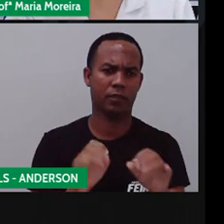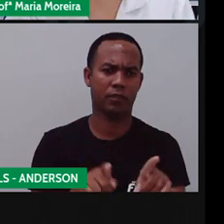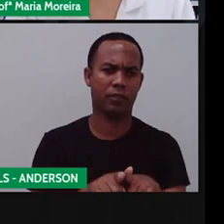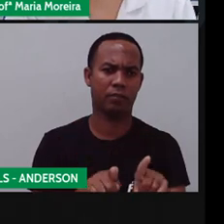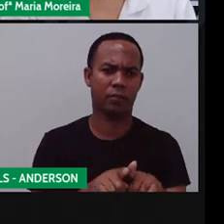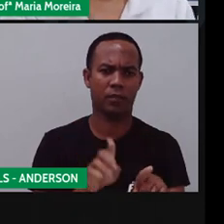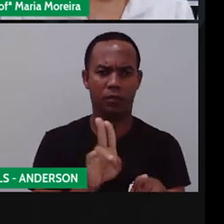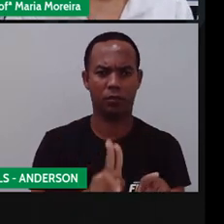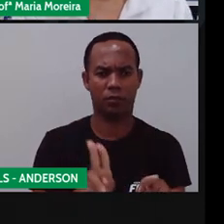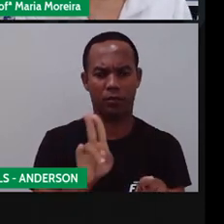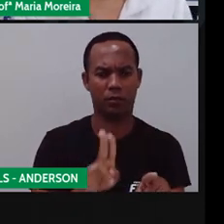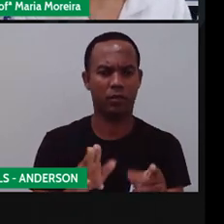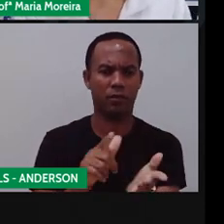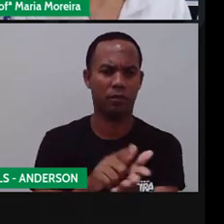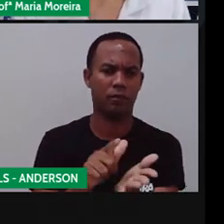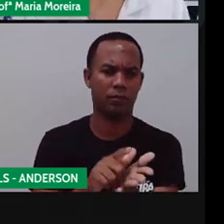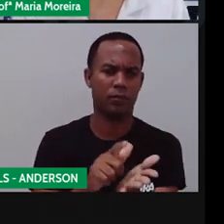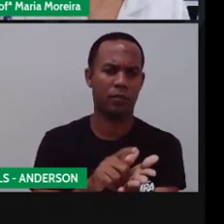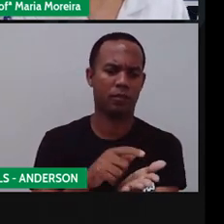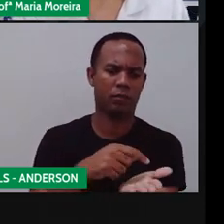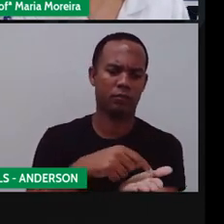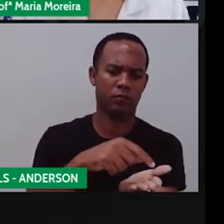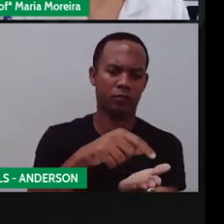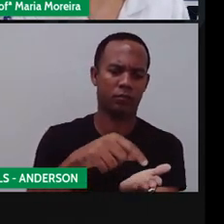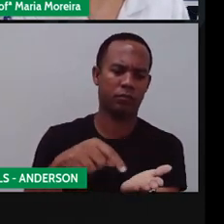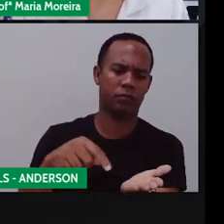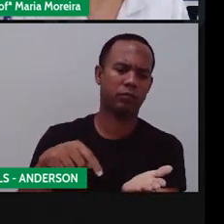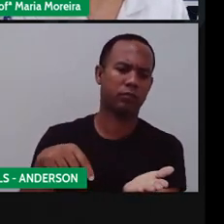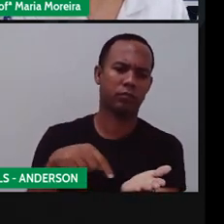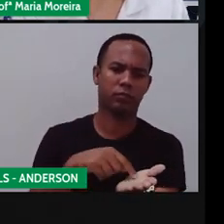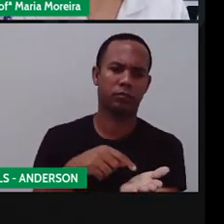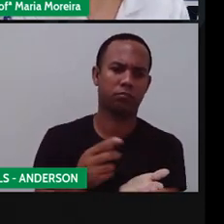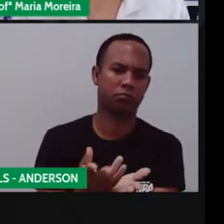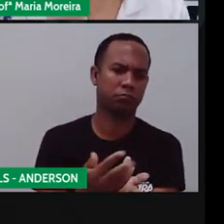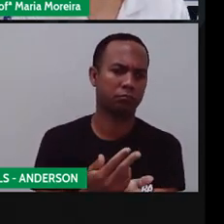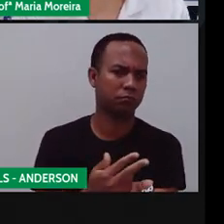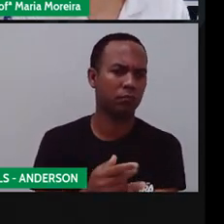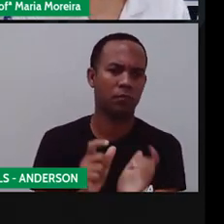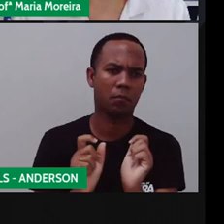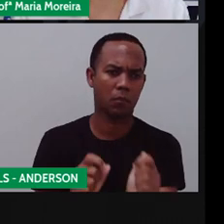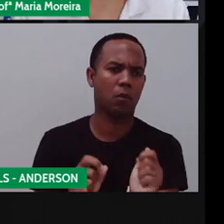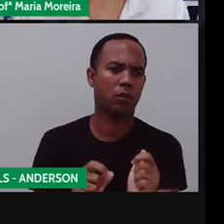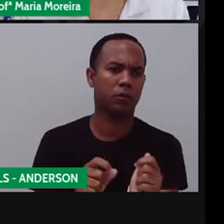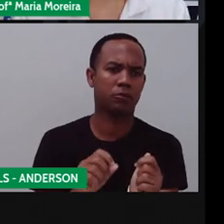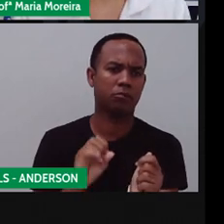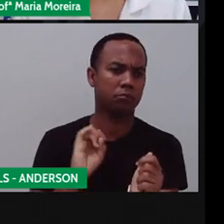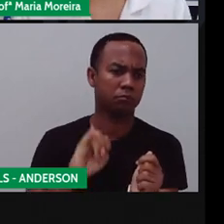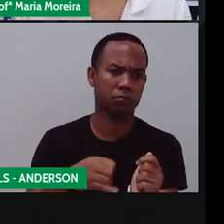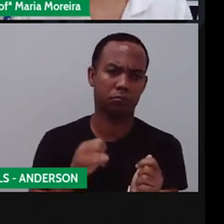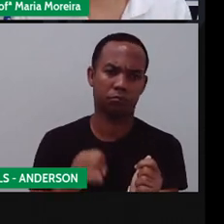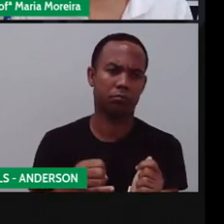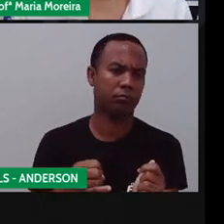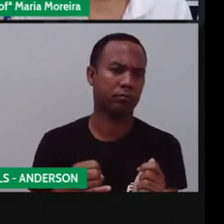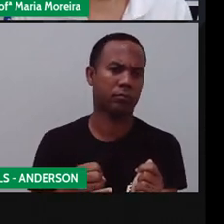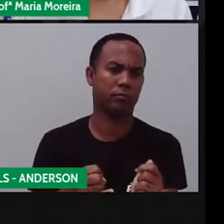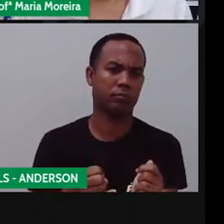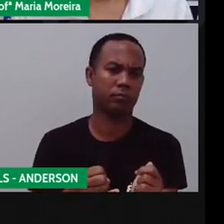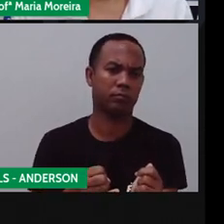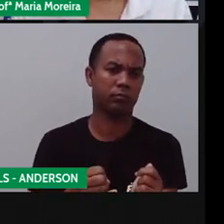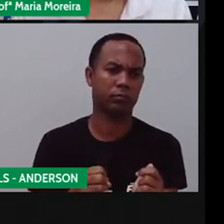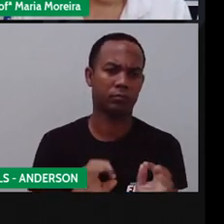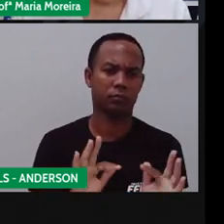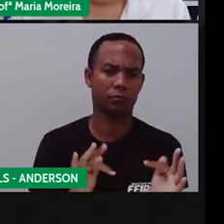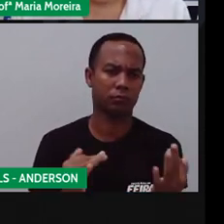utilizar até uma folha de rabisco, aí uma folha que você pode reaproveitar o outro lado e fazer esse joguinho